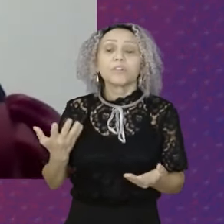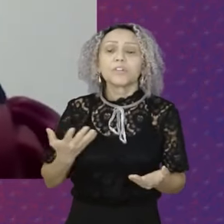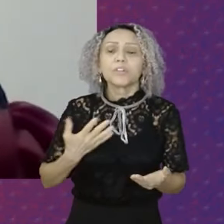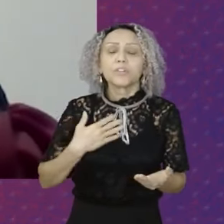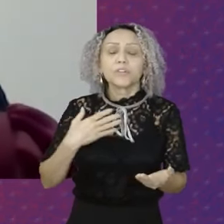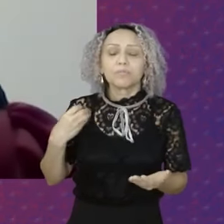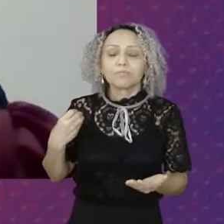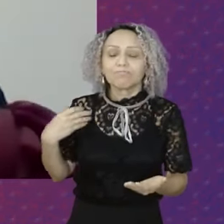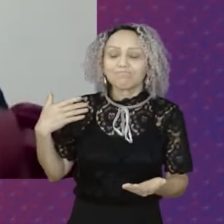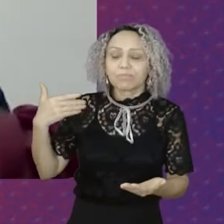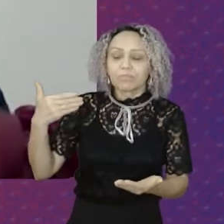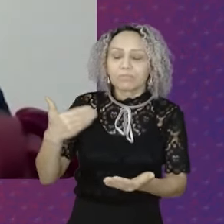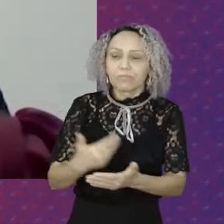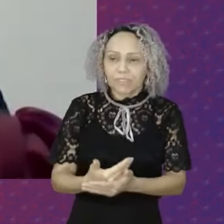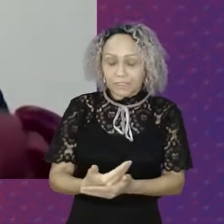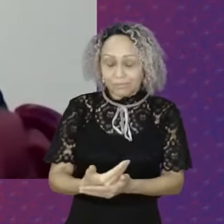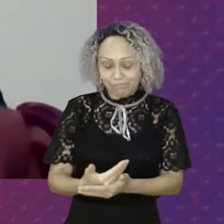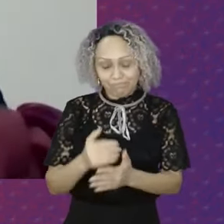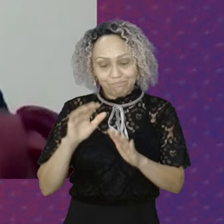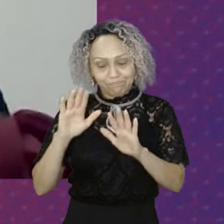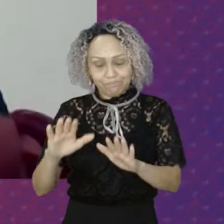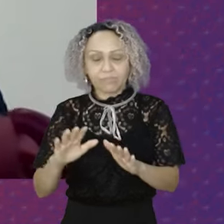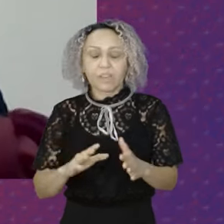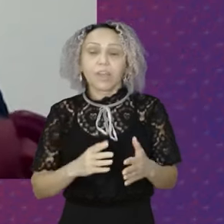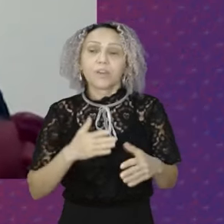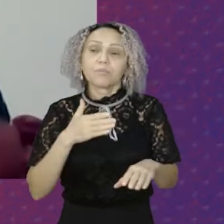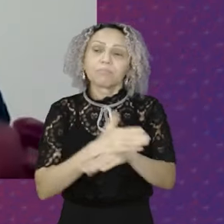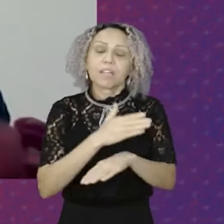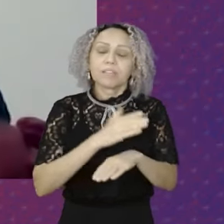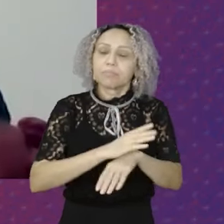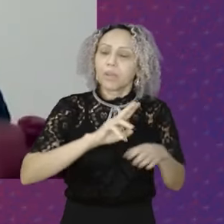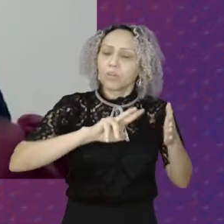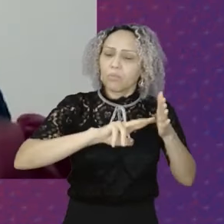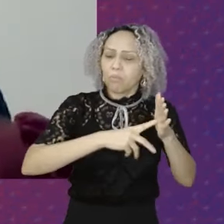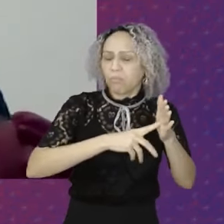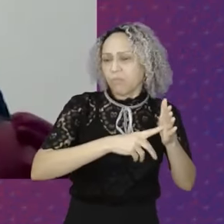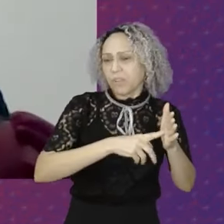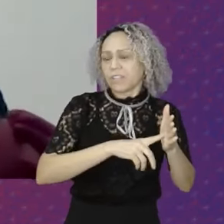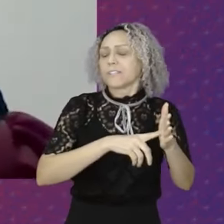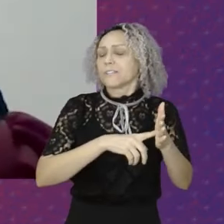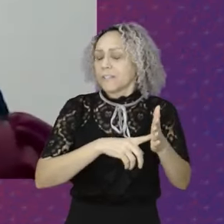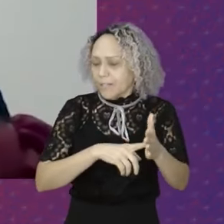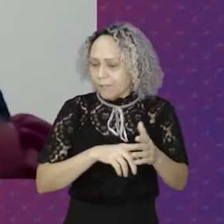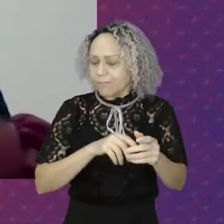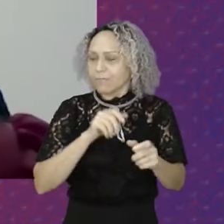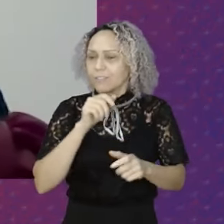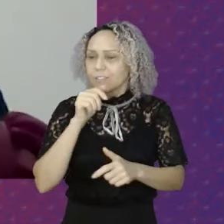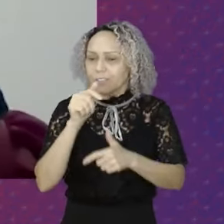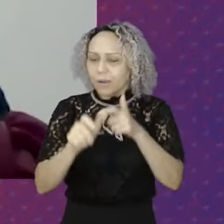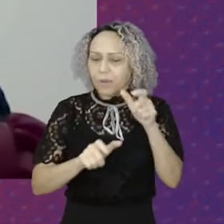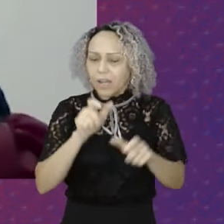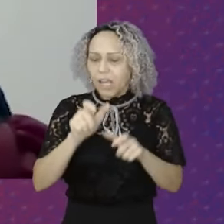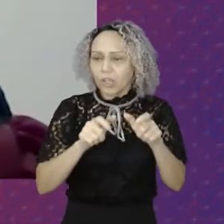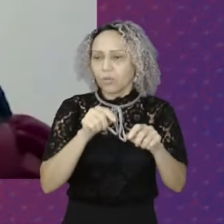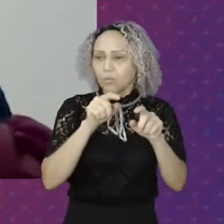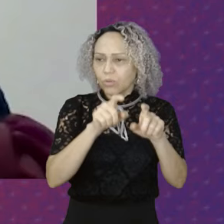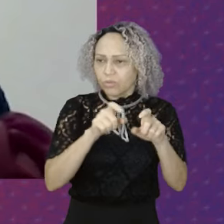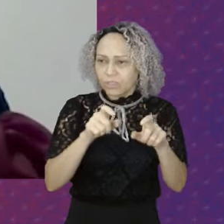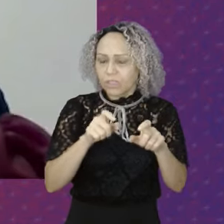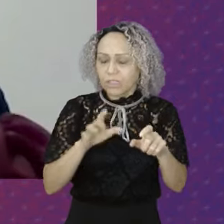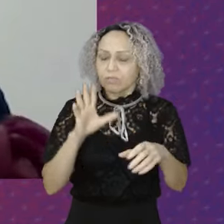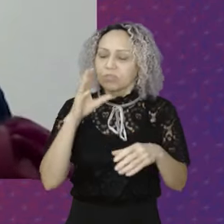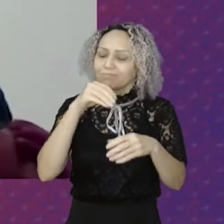sindical De trabalhadores e trabalhadoras rurais Então minha militância política Sempre se deu nesse espaço De